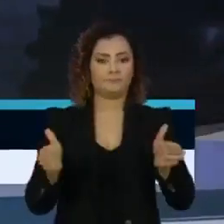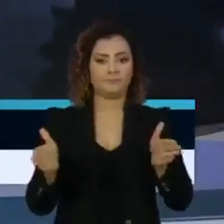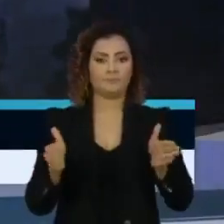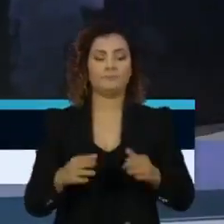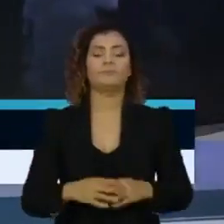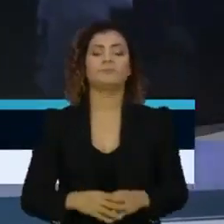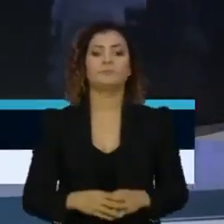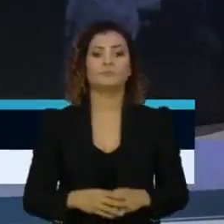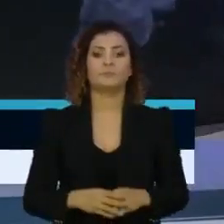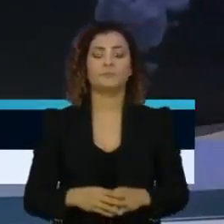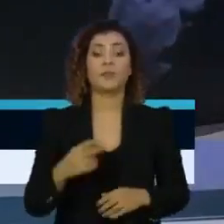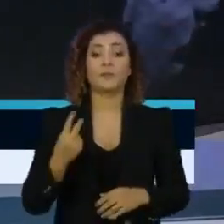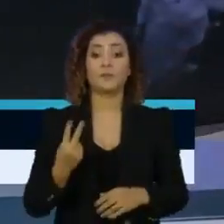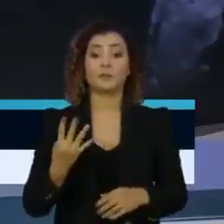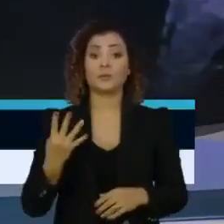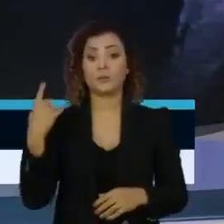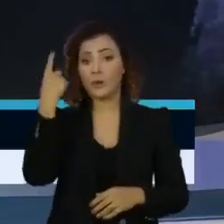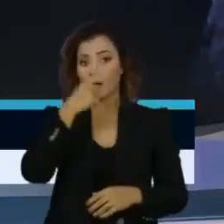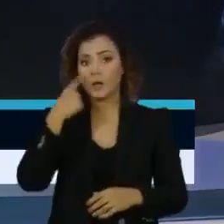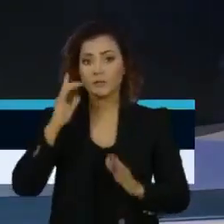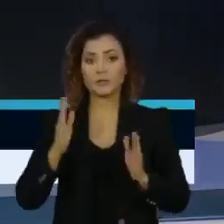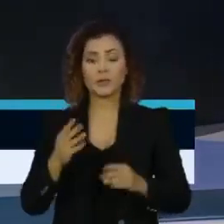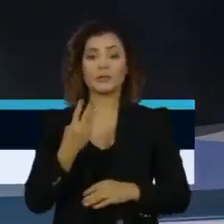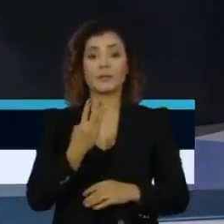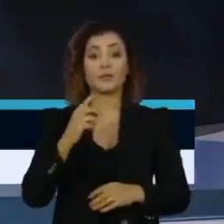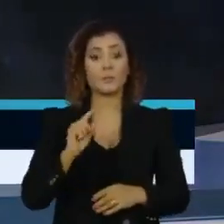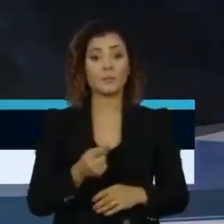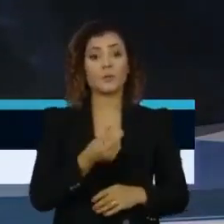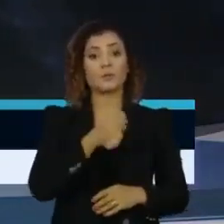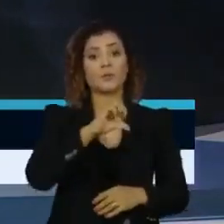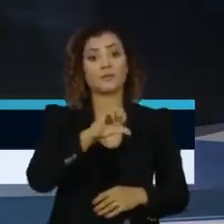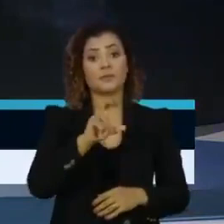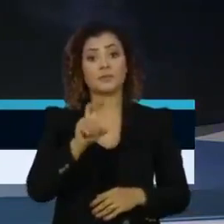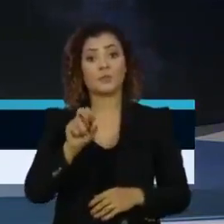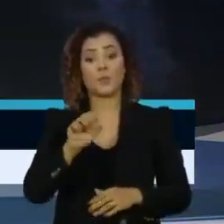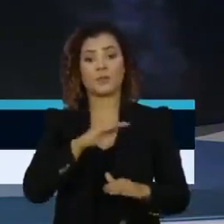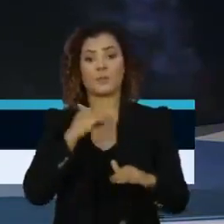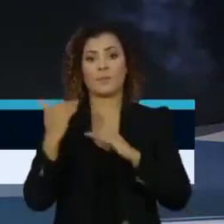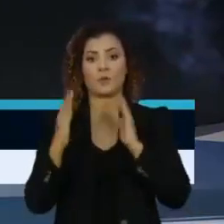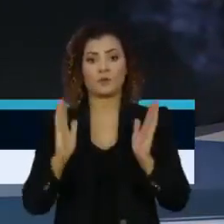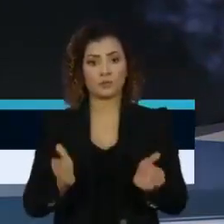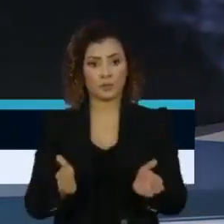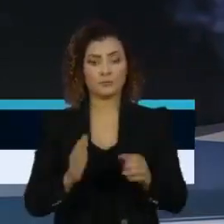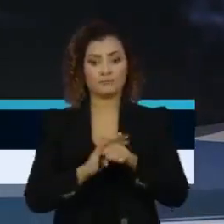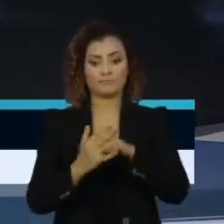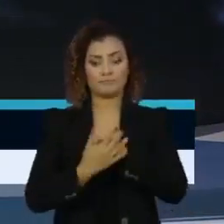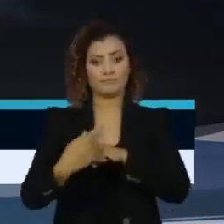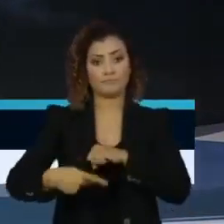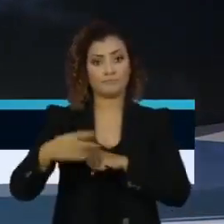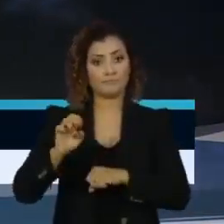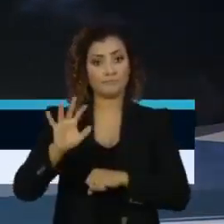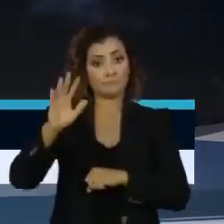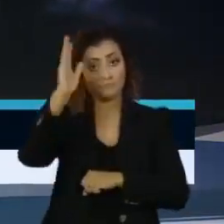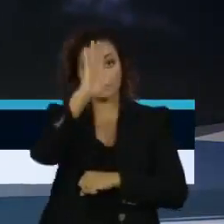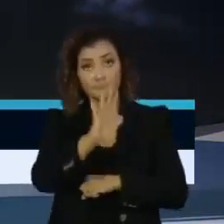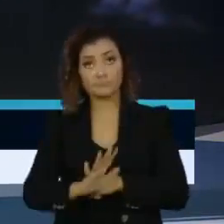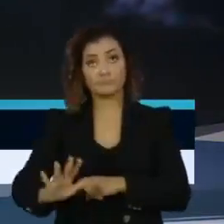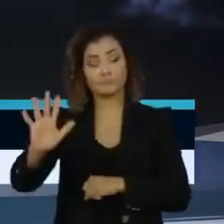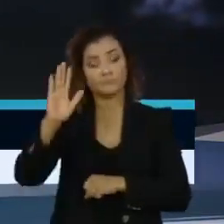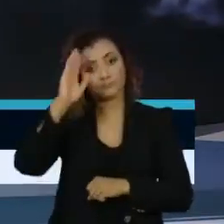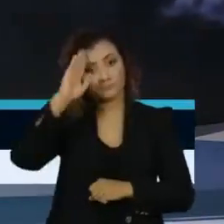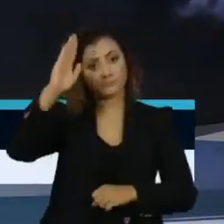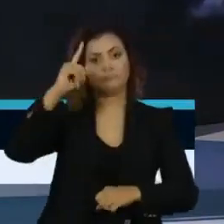Em apenas 24 horas, o país teve 3.950 mortes causadas pela Covid-19, mais um